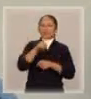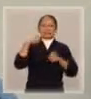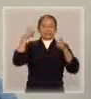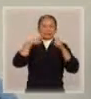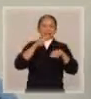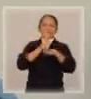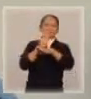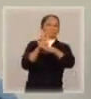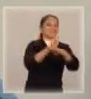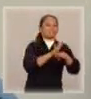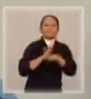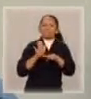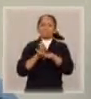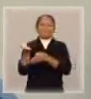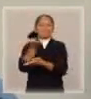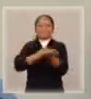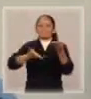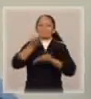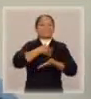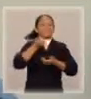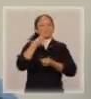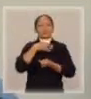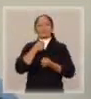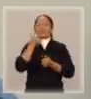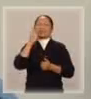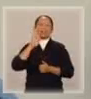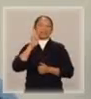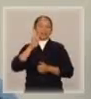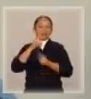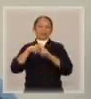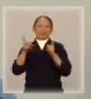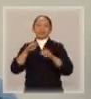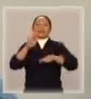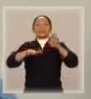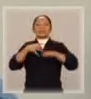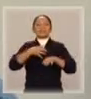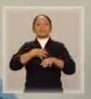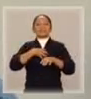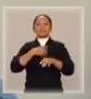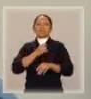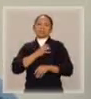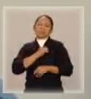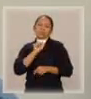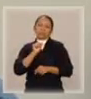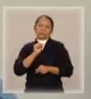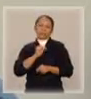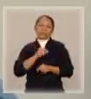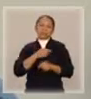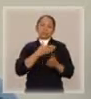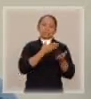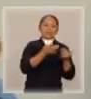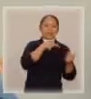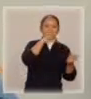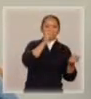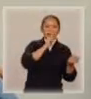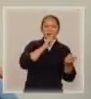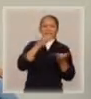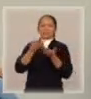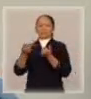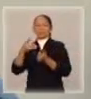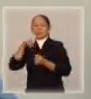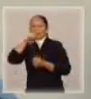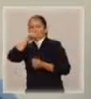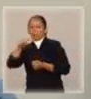entre agradar um e o outro. E ela tem conseguido isso. Mas, às vezes, ela tem receio de, de repente, perder a guarda, ou para